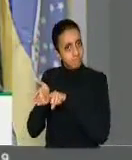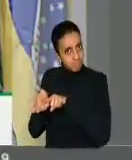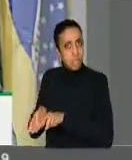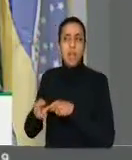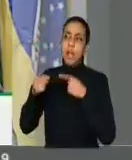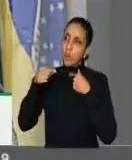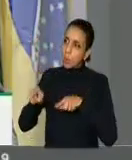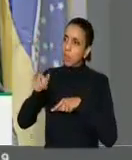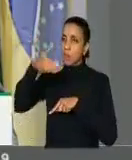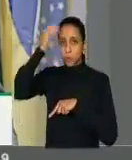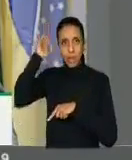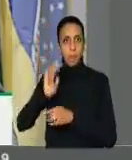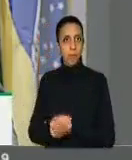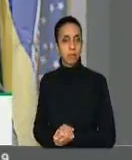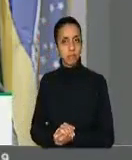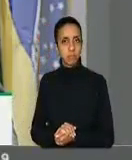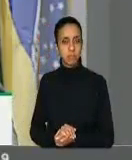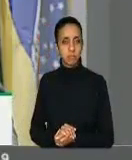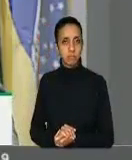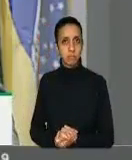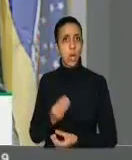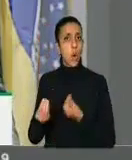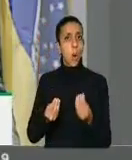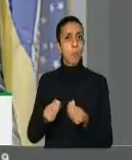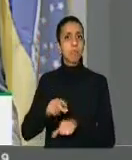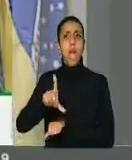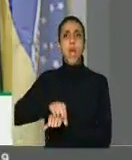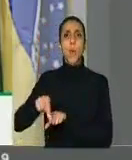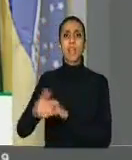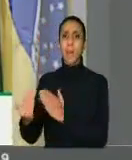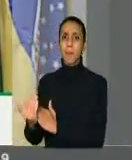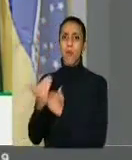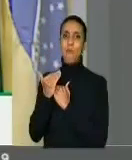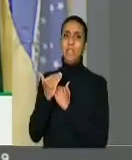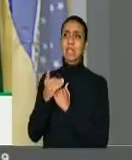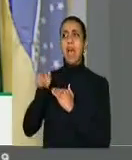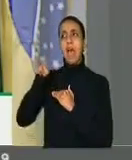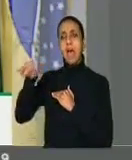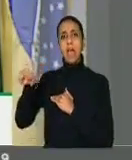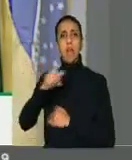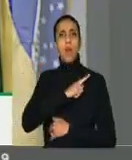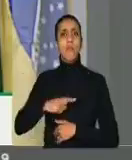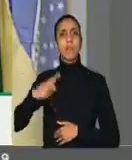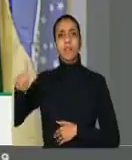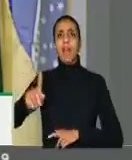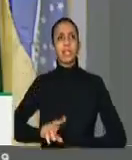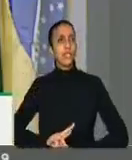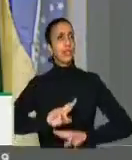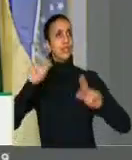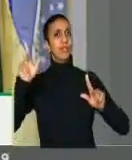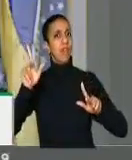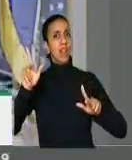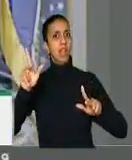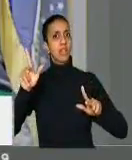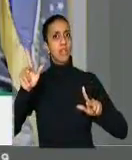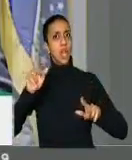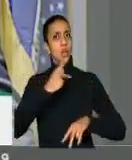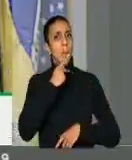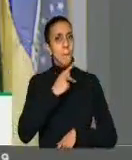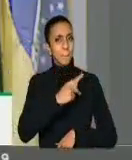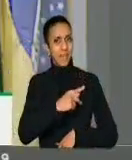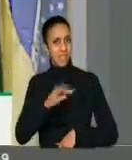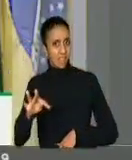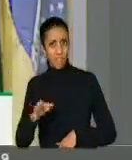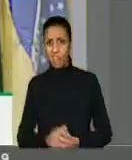presidente Temer. Não há argumento que me convença de que ele tem um governo diferente daquele praticado pelo PT.